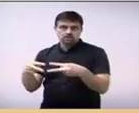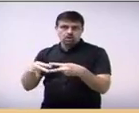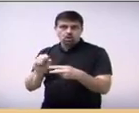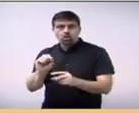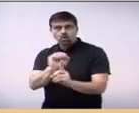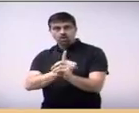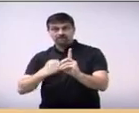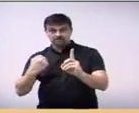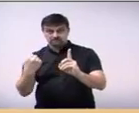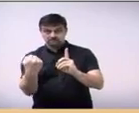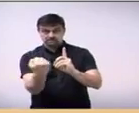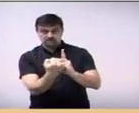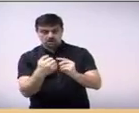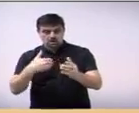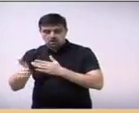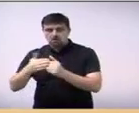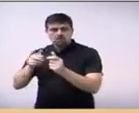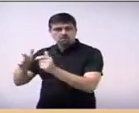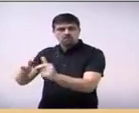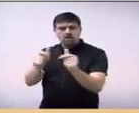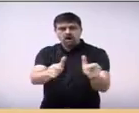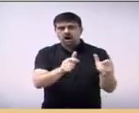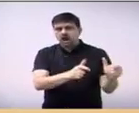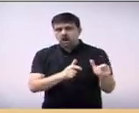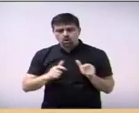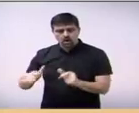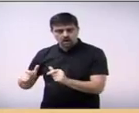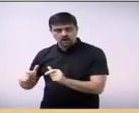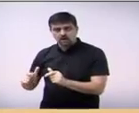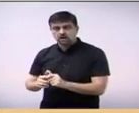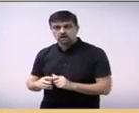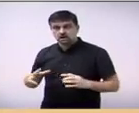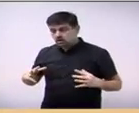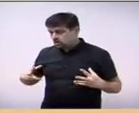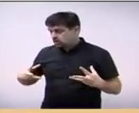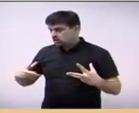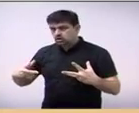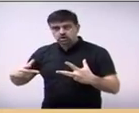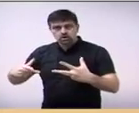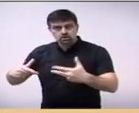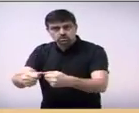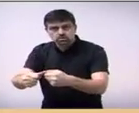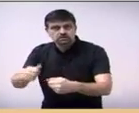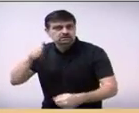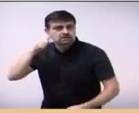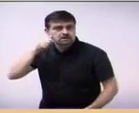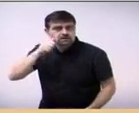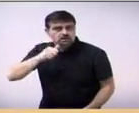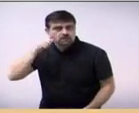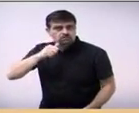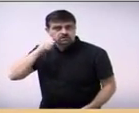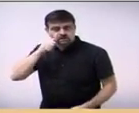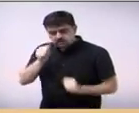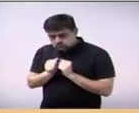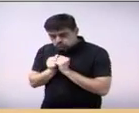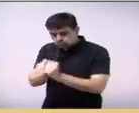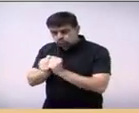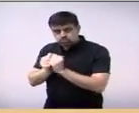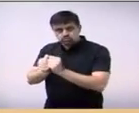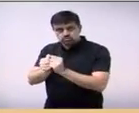sociedade ou em qualquer lugar que seja, todos e que todas juntos